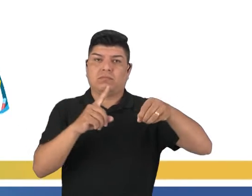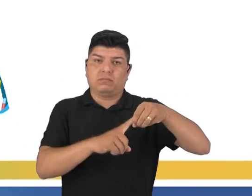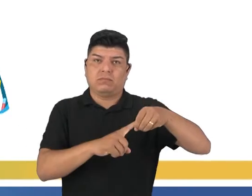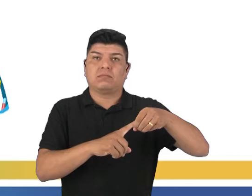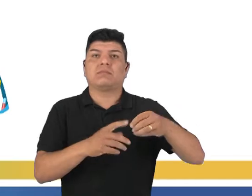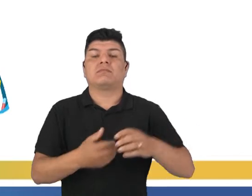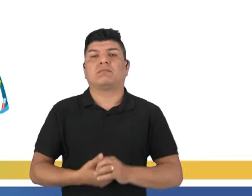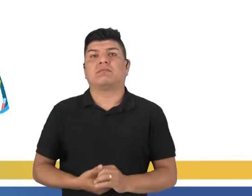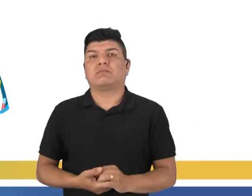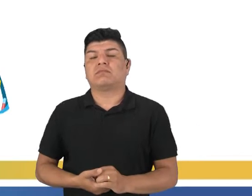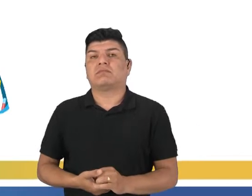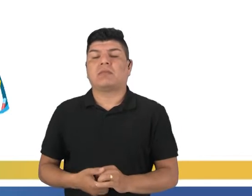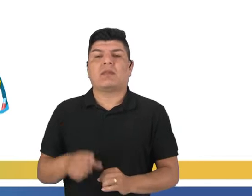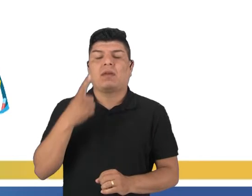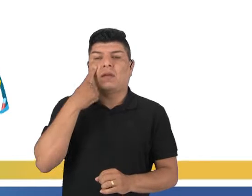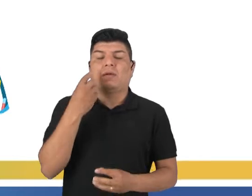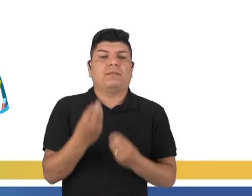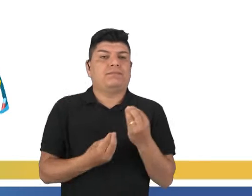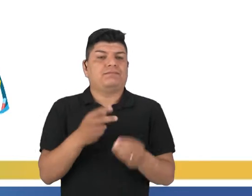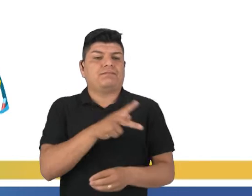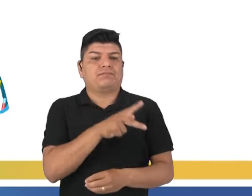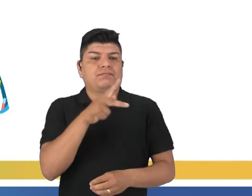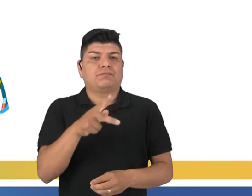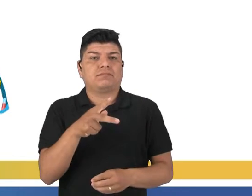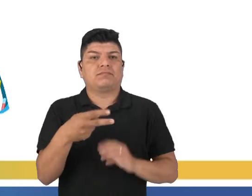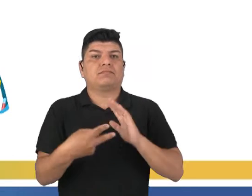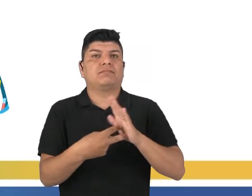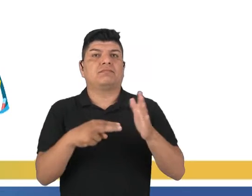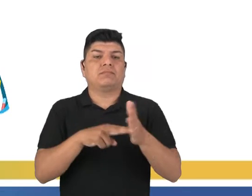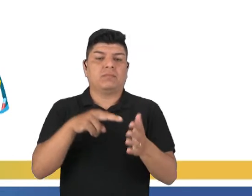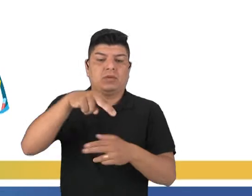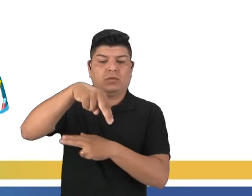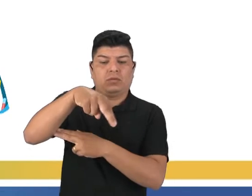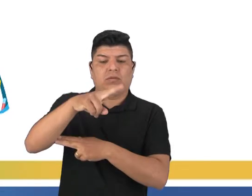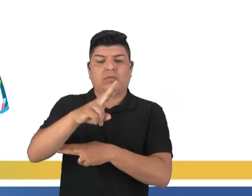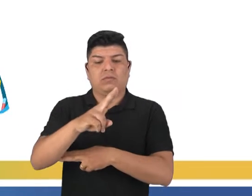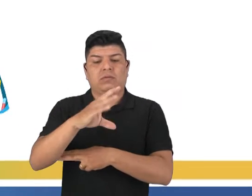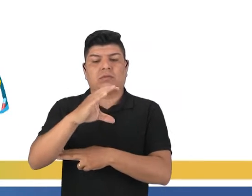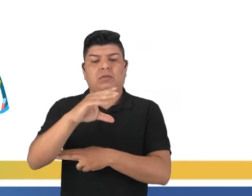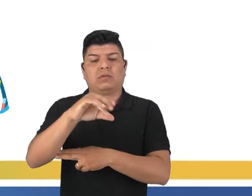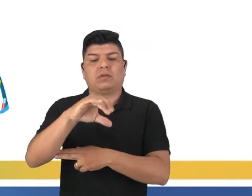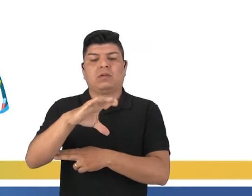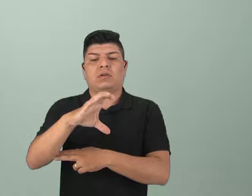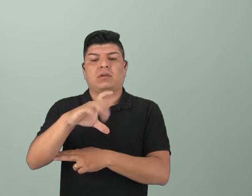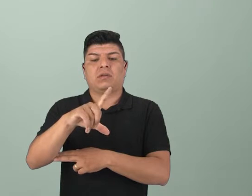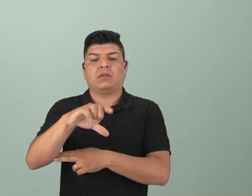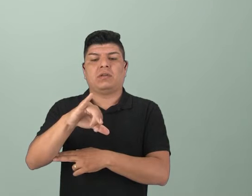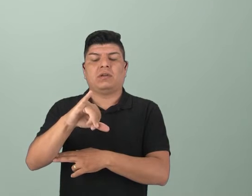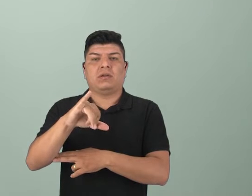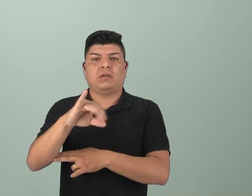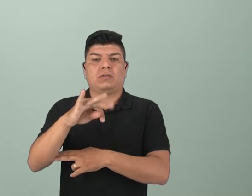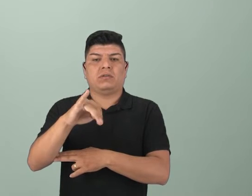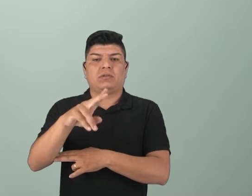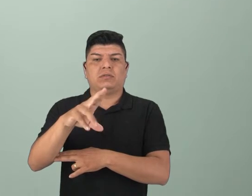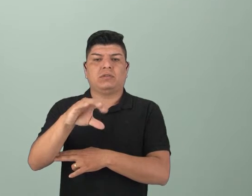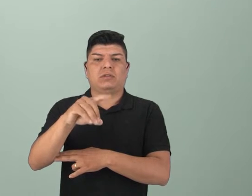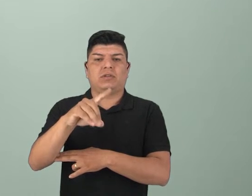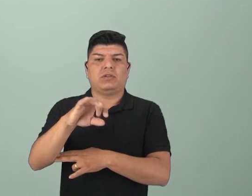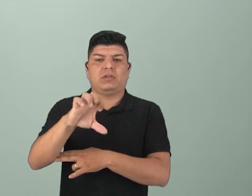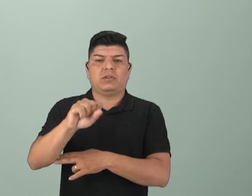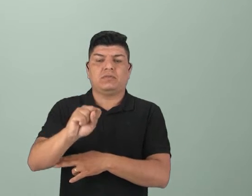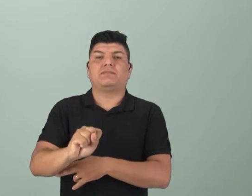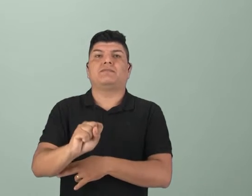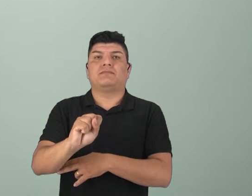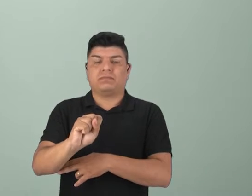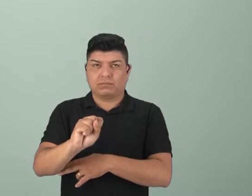certo? Bom, aí você fala, mas professora, que é nucleotídeo? Existe no DNA três